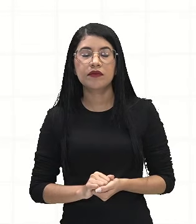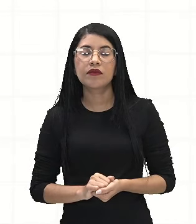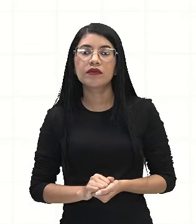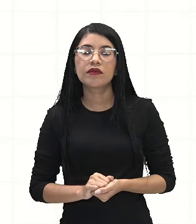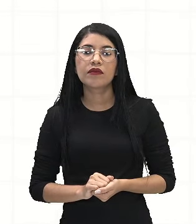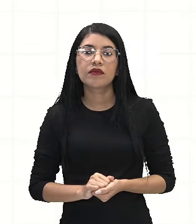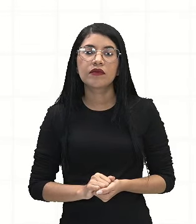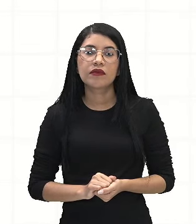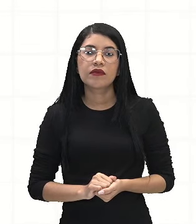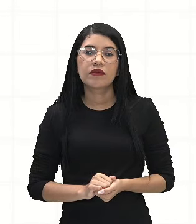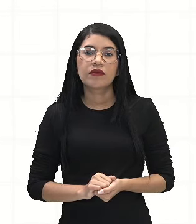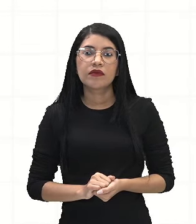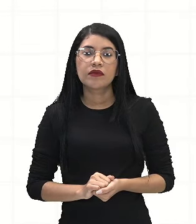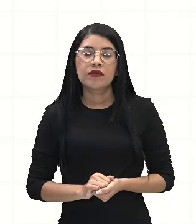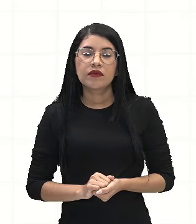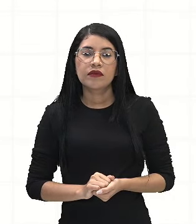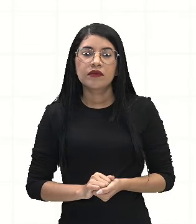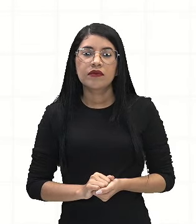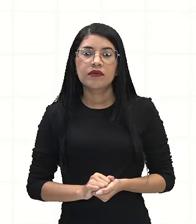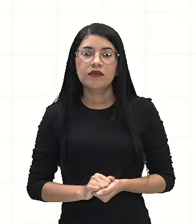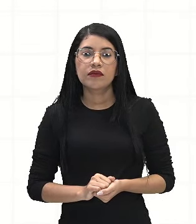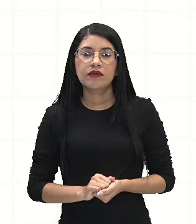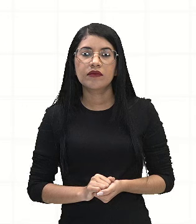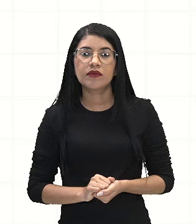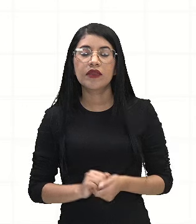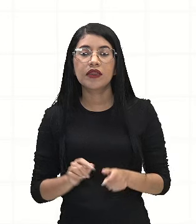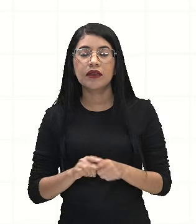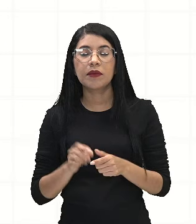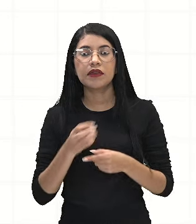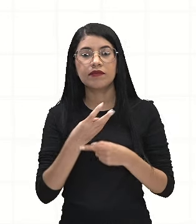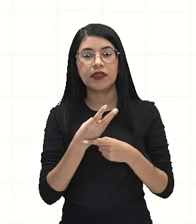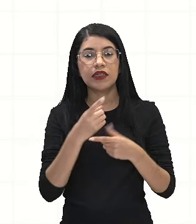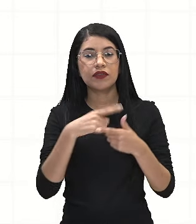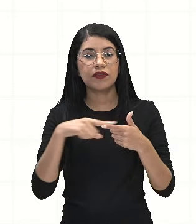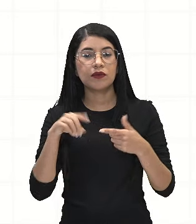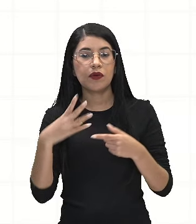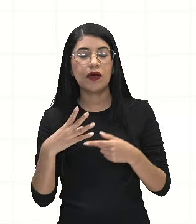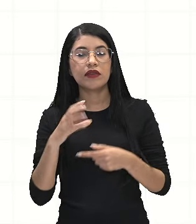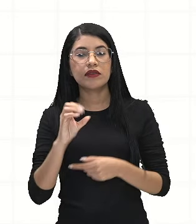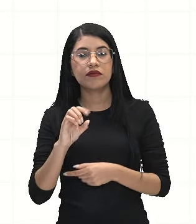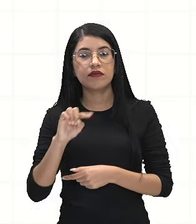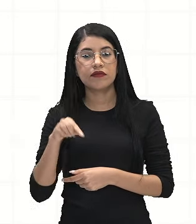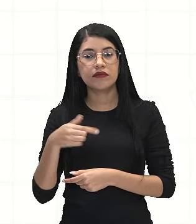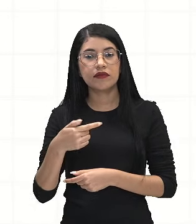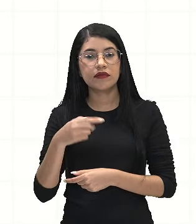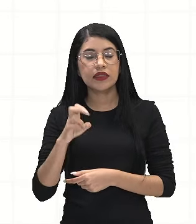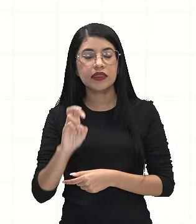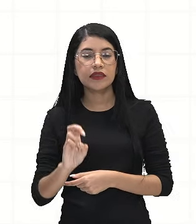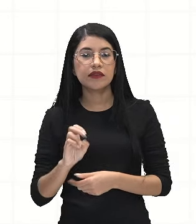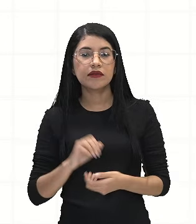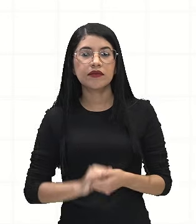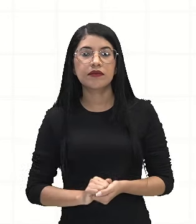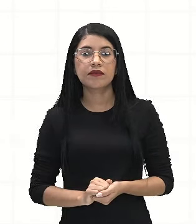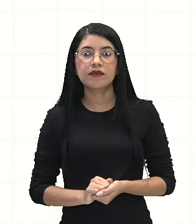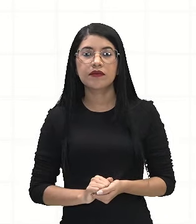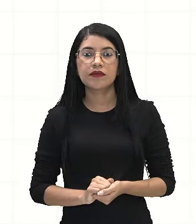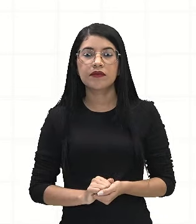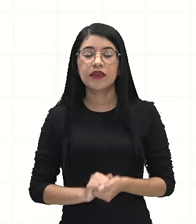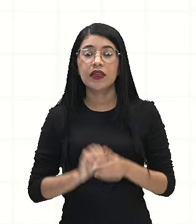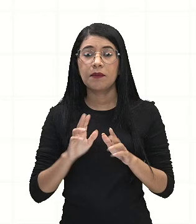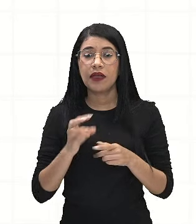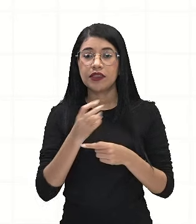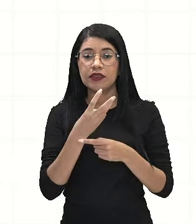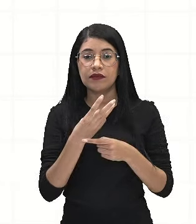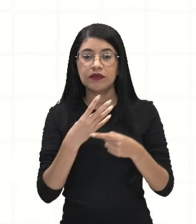essa divisão aqui, 3 dividido por 4, também vai dar 0,75. Só que essa fração aqui, 3 dividido por